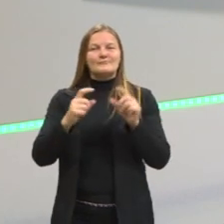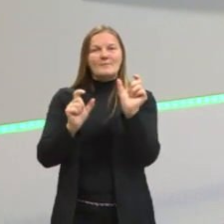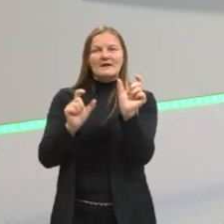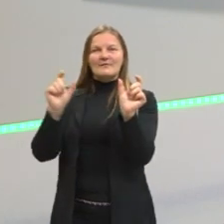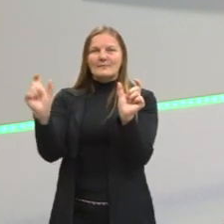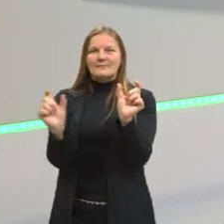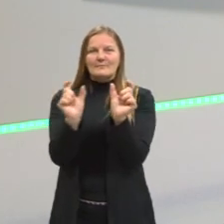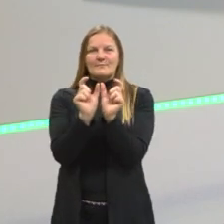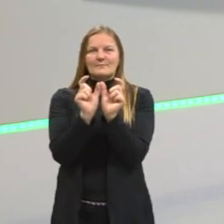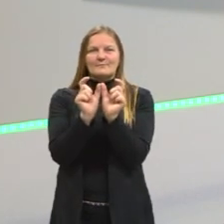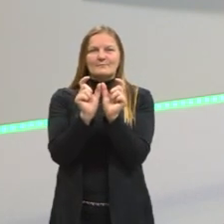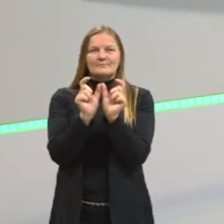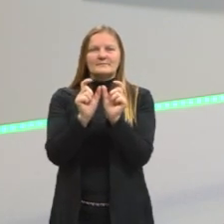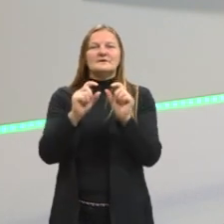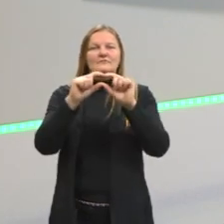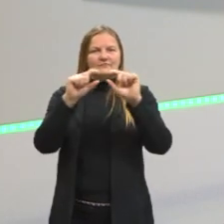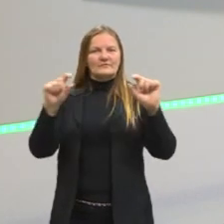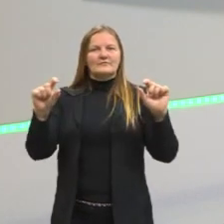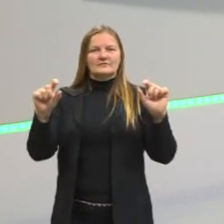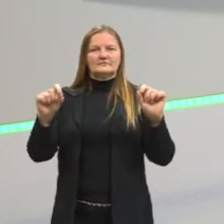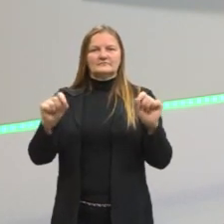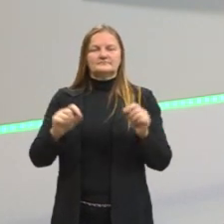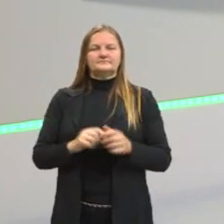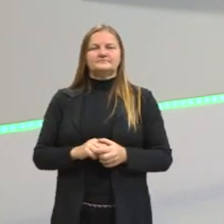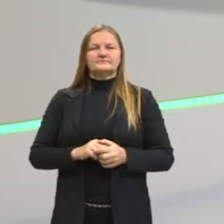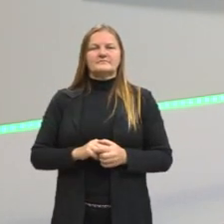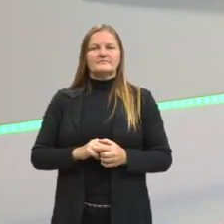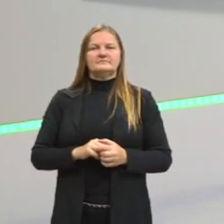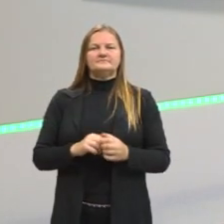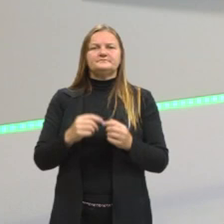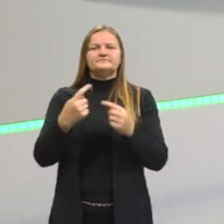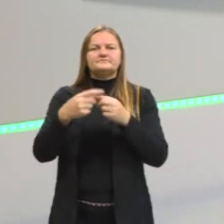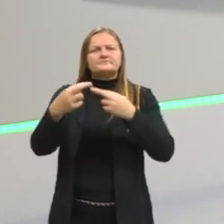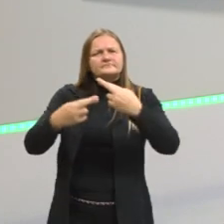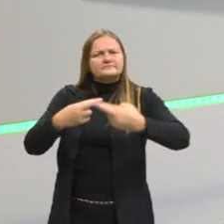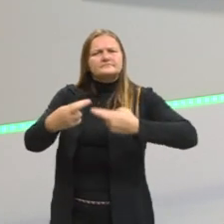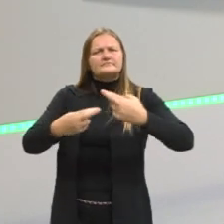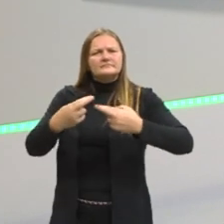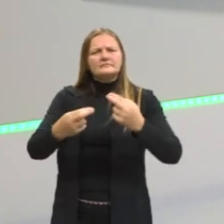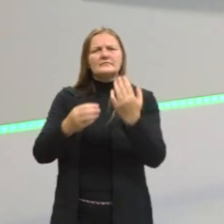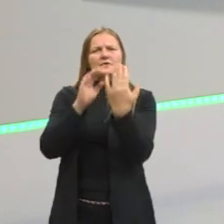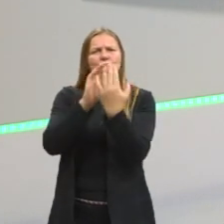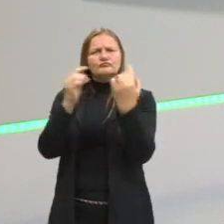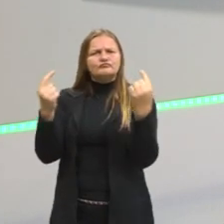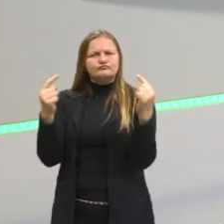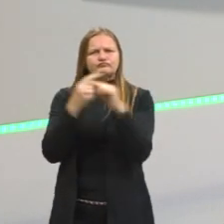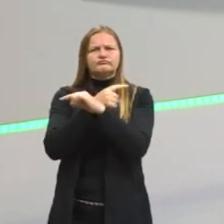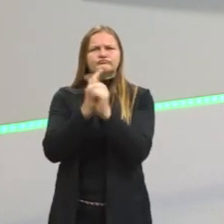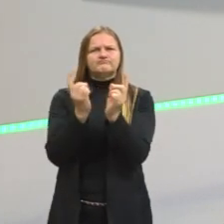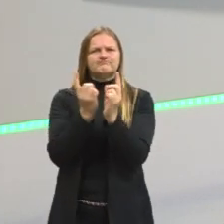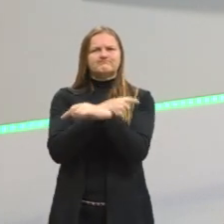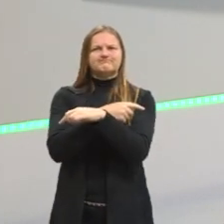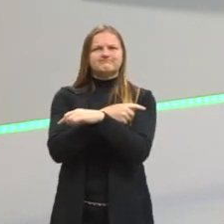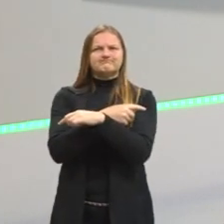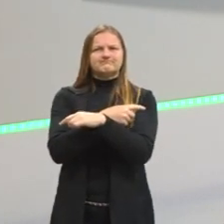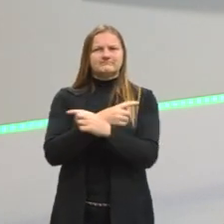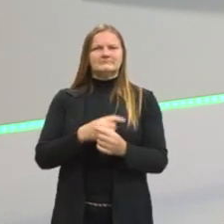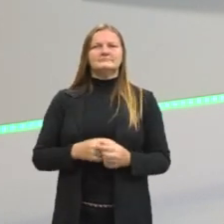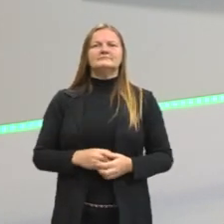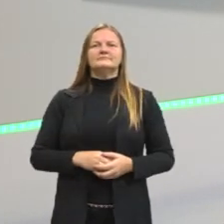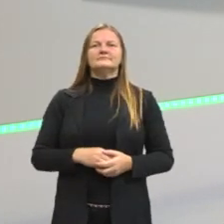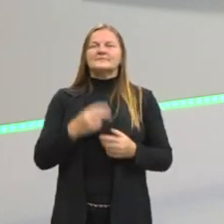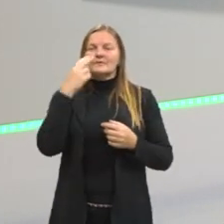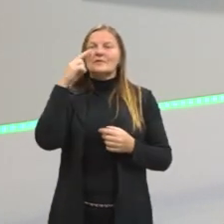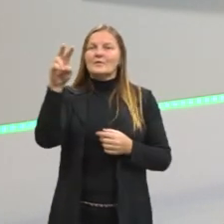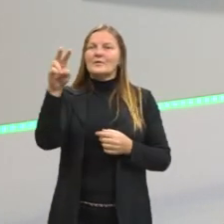termos numa mesma frase. Então a gente vai relacionar sentidos opostos dentro de uma mesma frase. Olhem